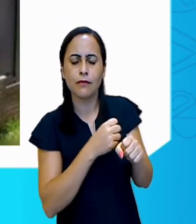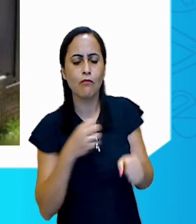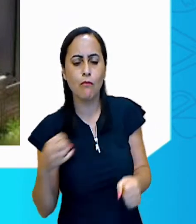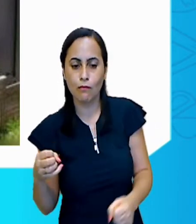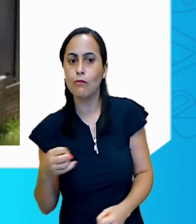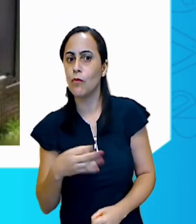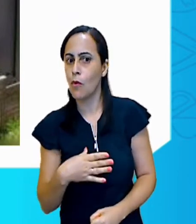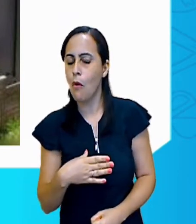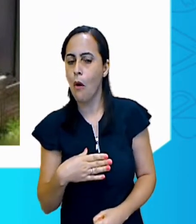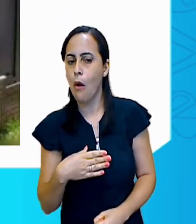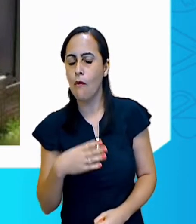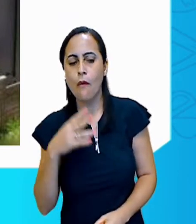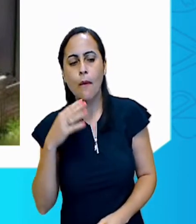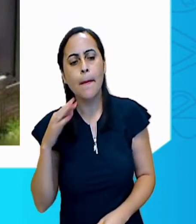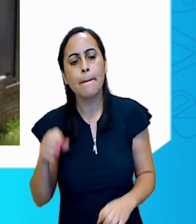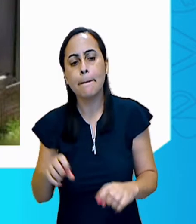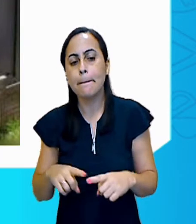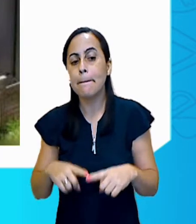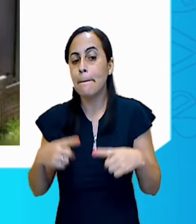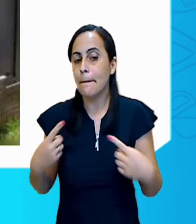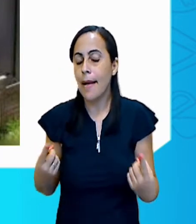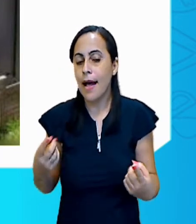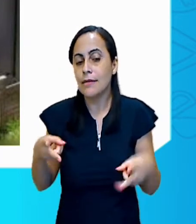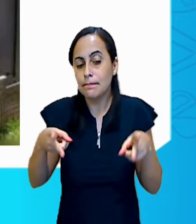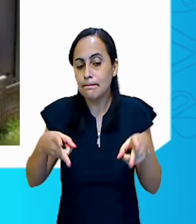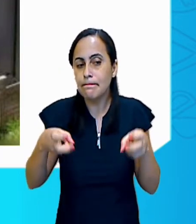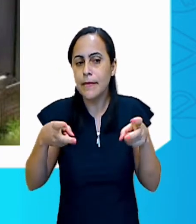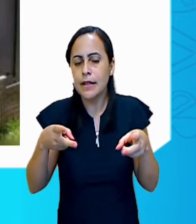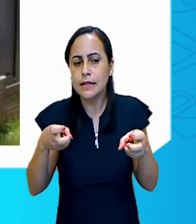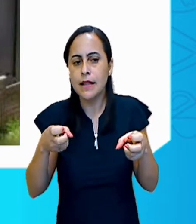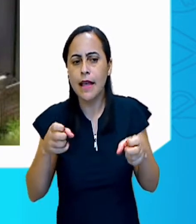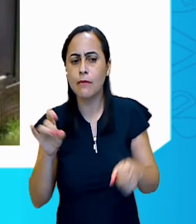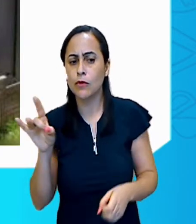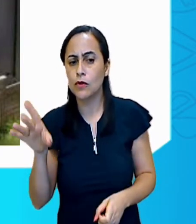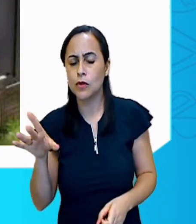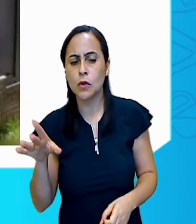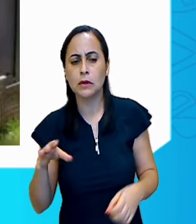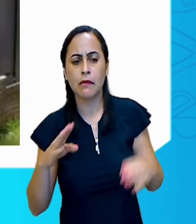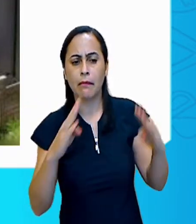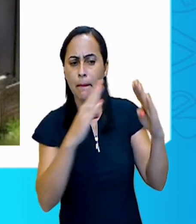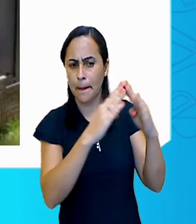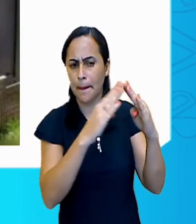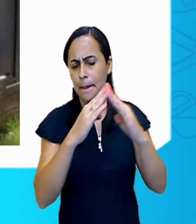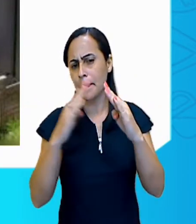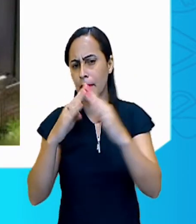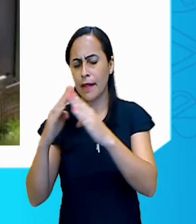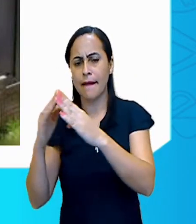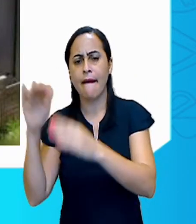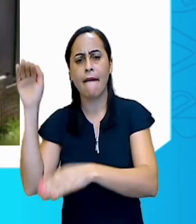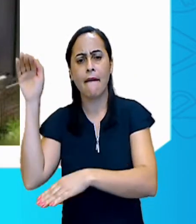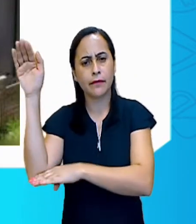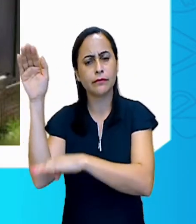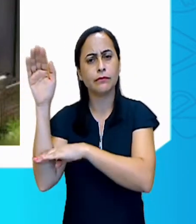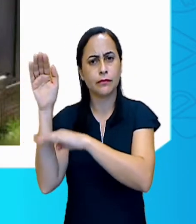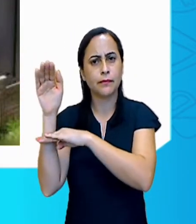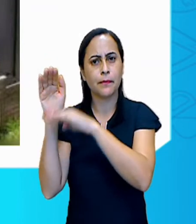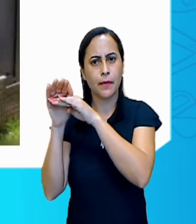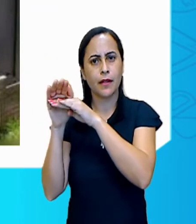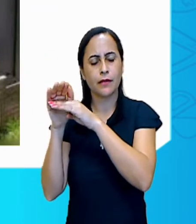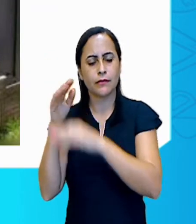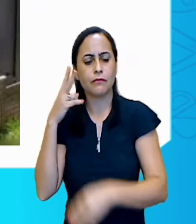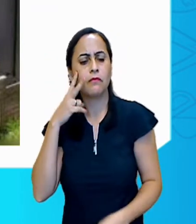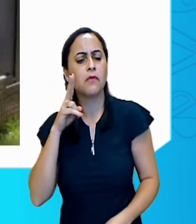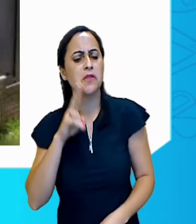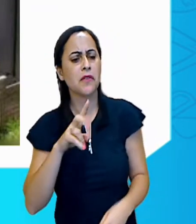tem casas e prédios, não é mesmo? Vocês estão vendo lojas? Não, não é,